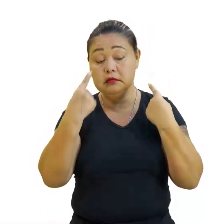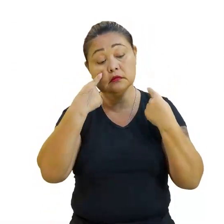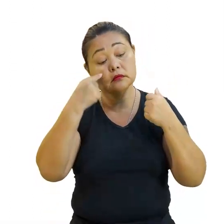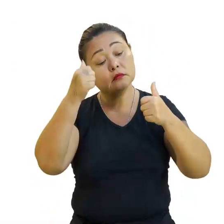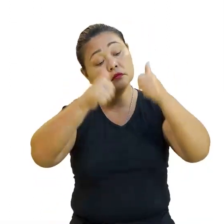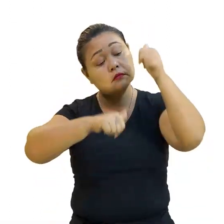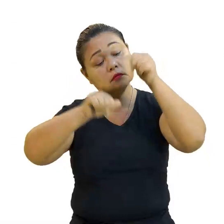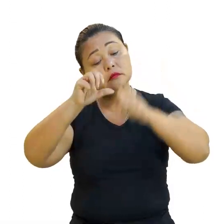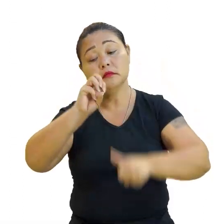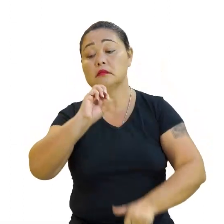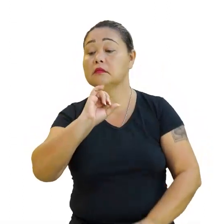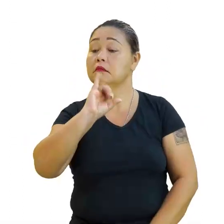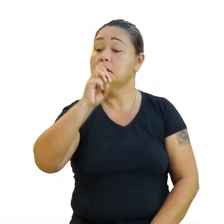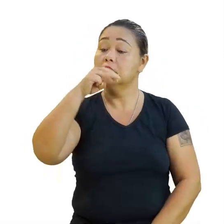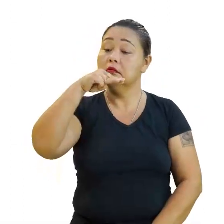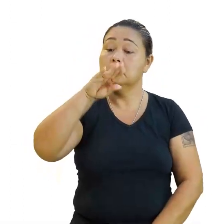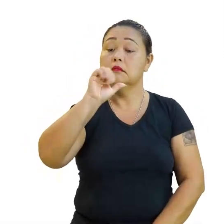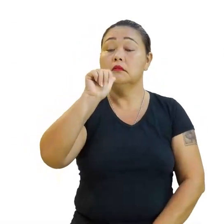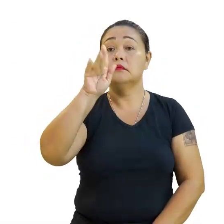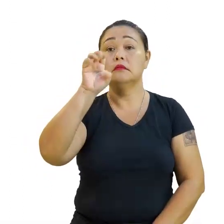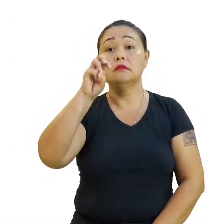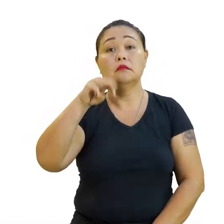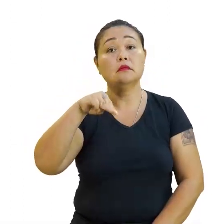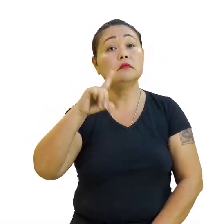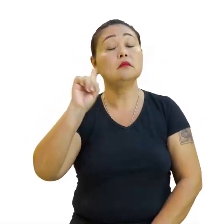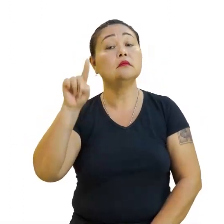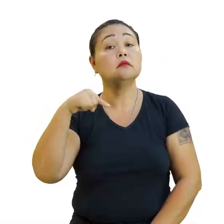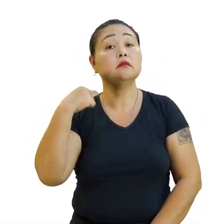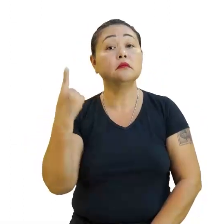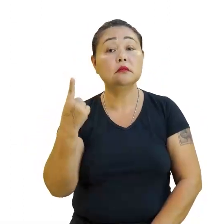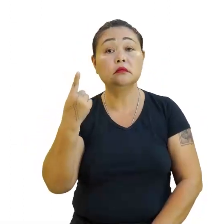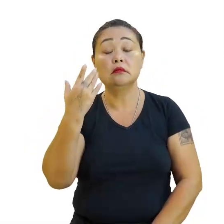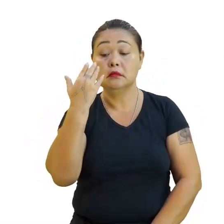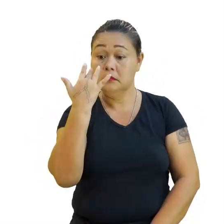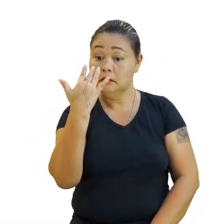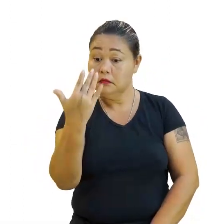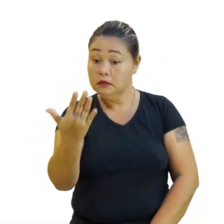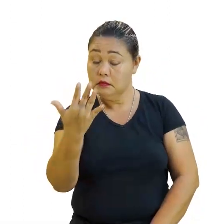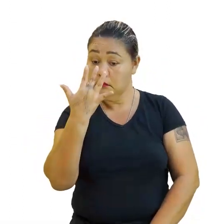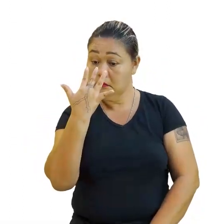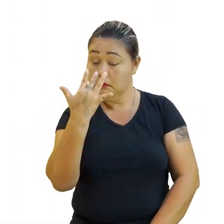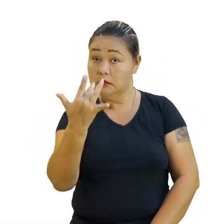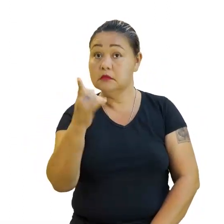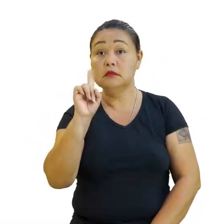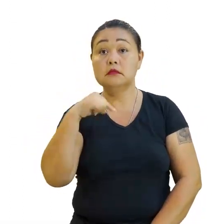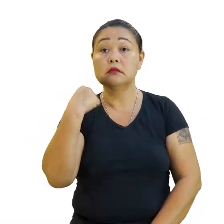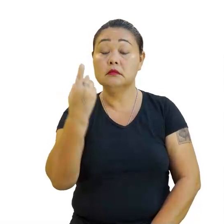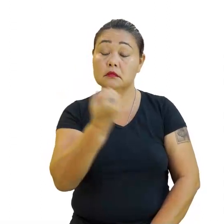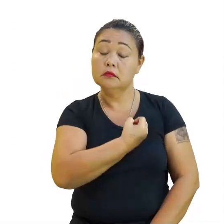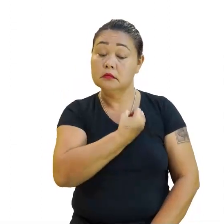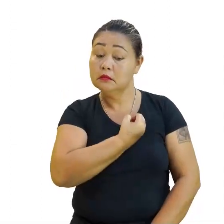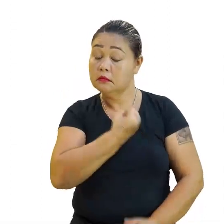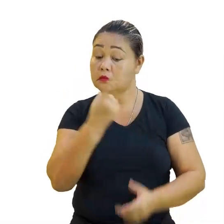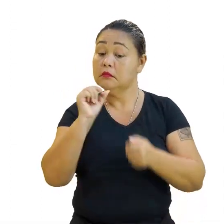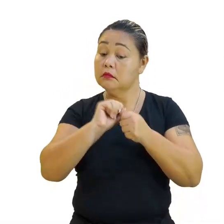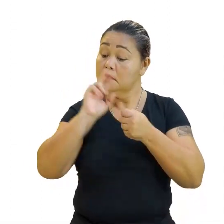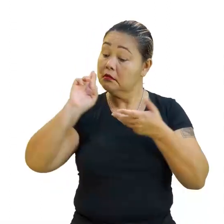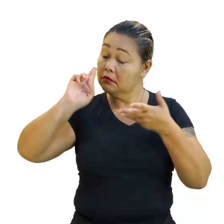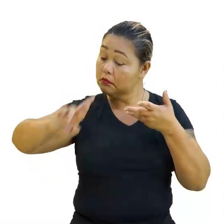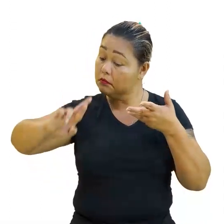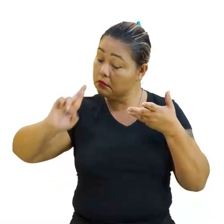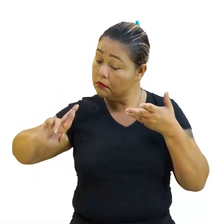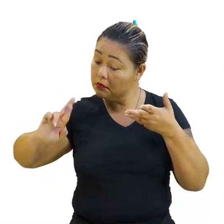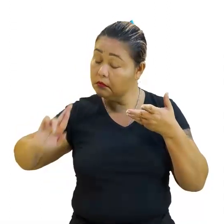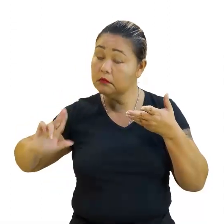da nossa função. Imagem é o reflexo, é o nosso valor que sai da máquina de calcular,